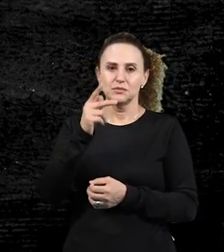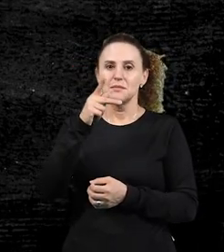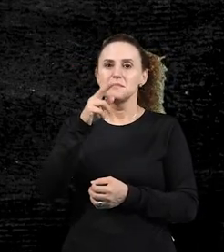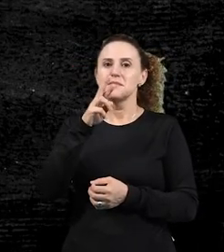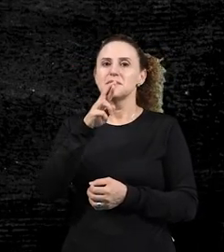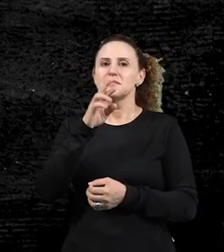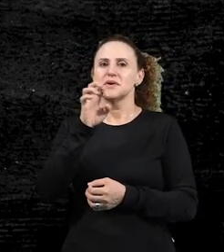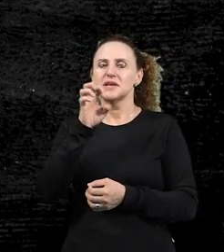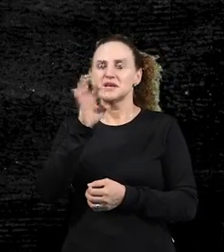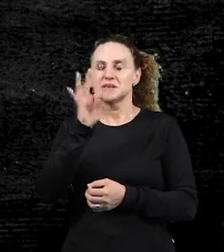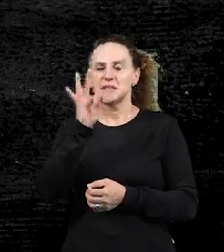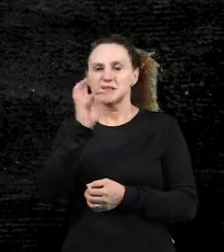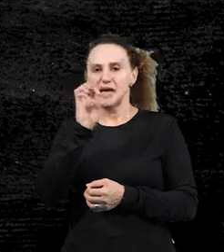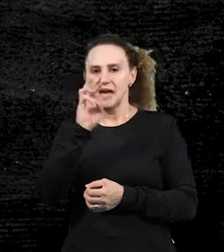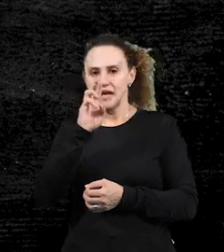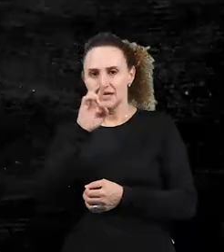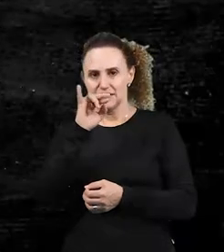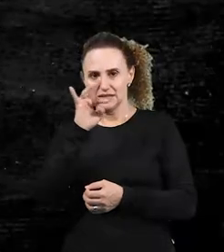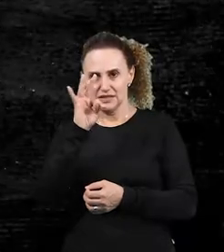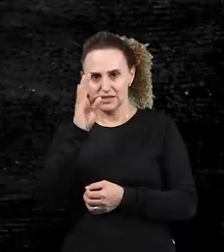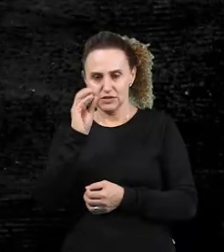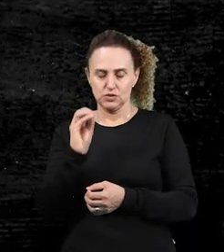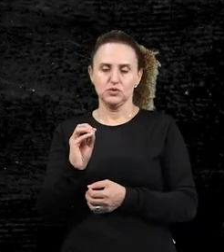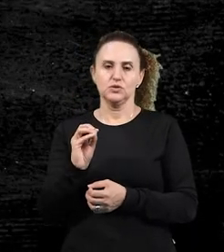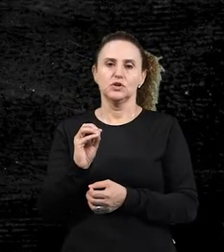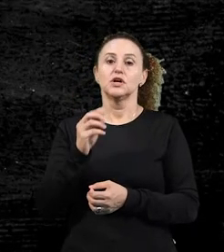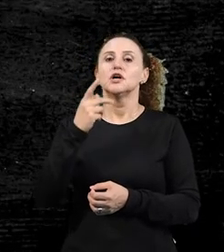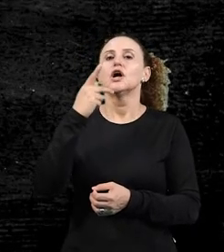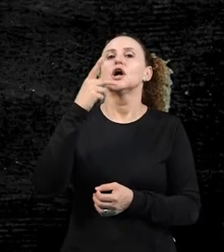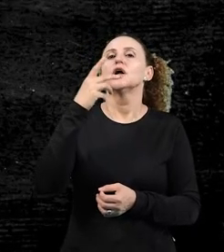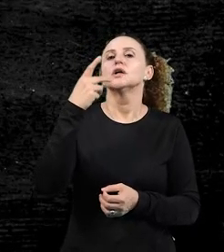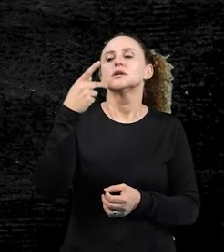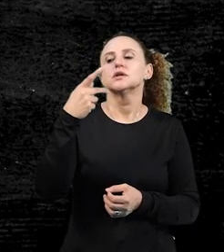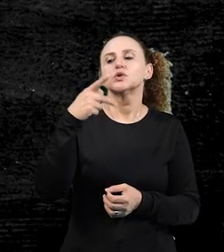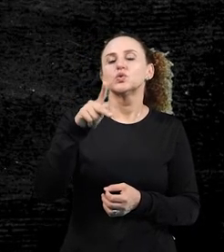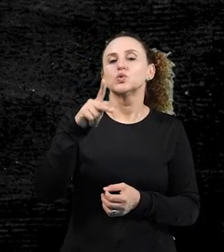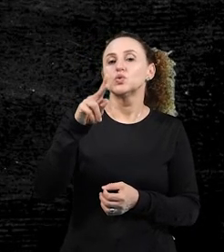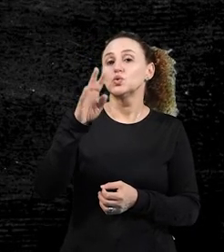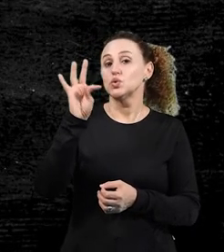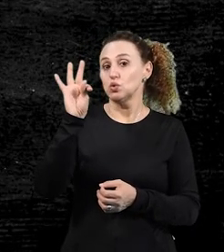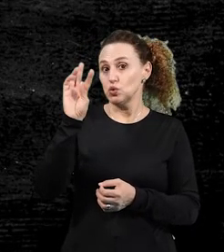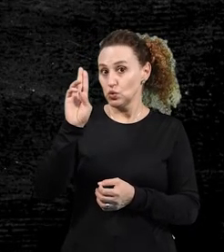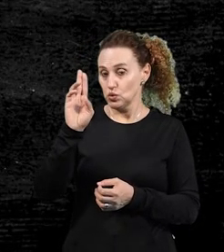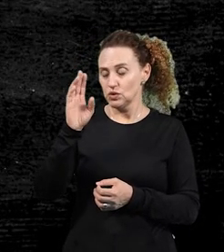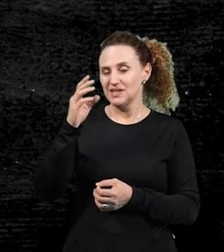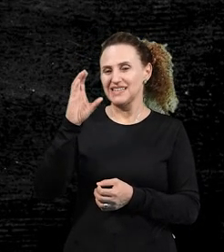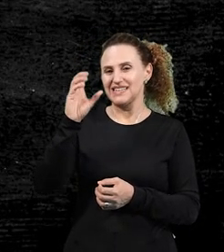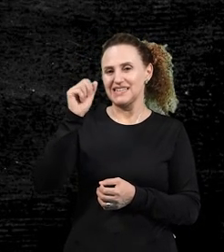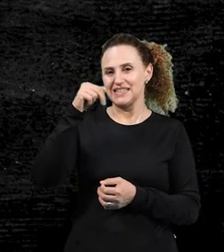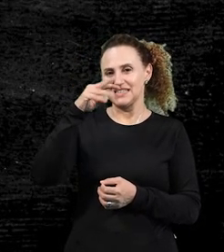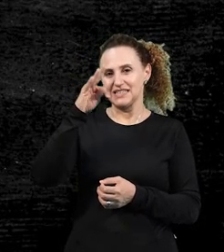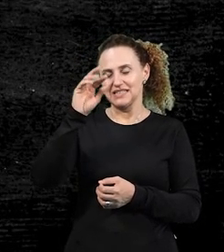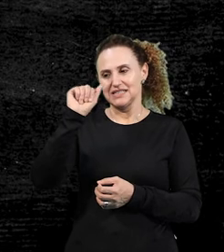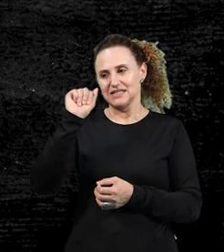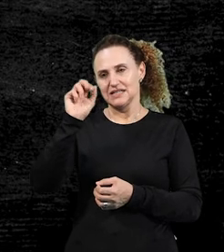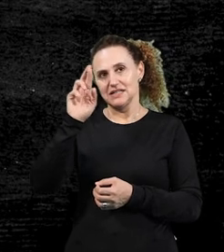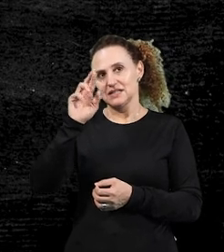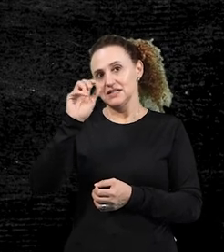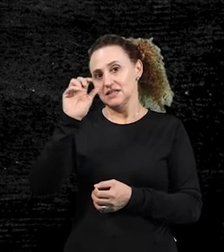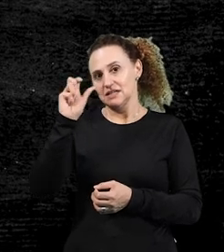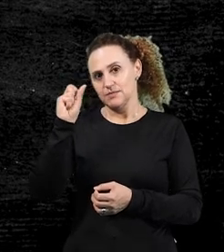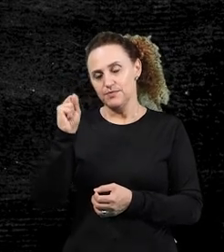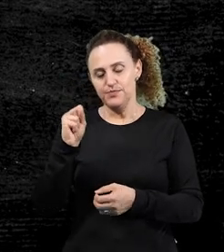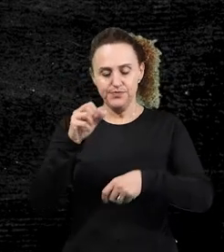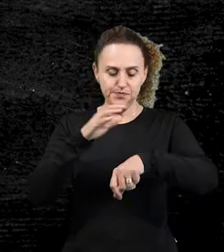indicativo. É, tu cantaras, urá, é um morfema que indica o tempo e o